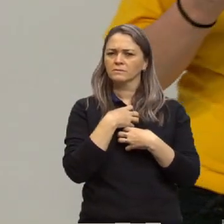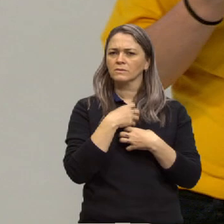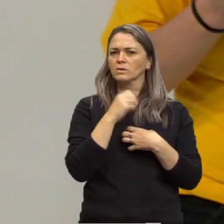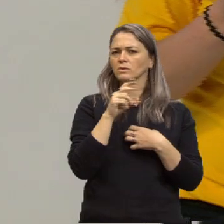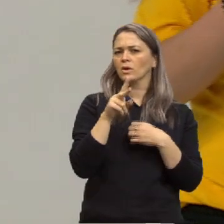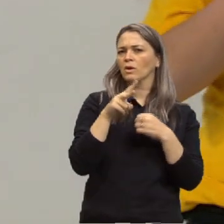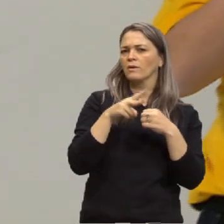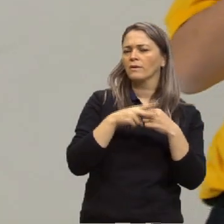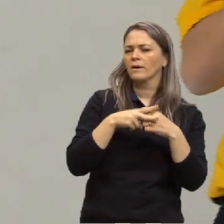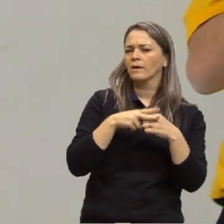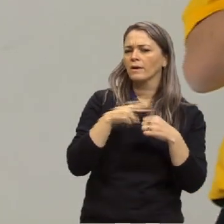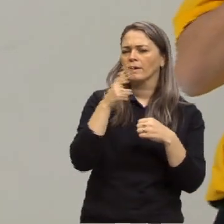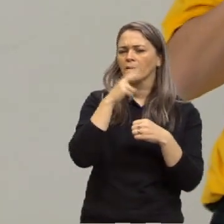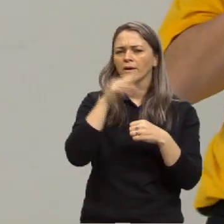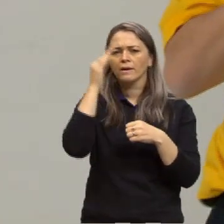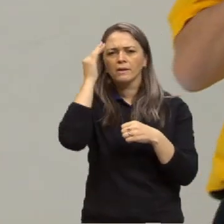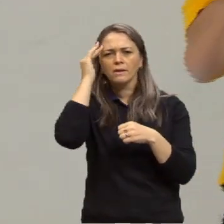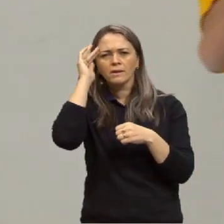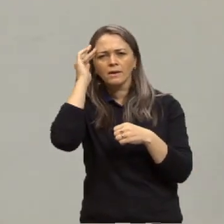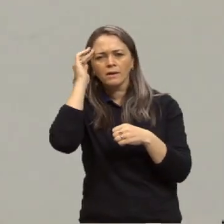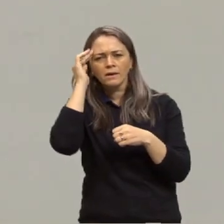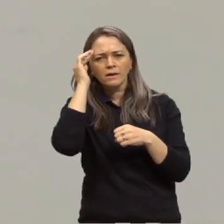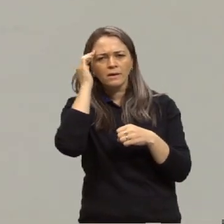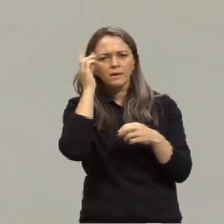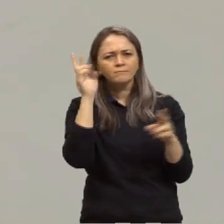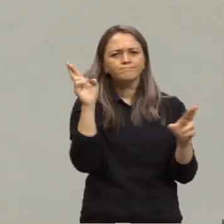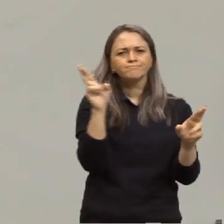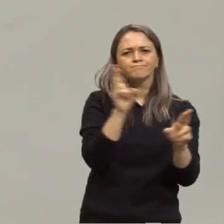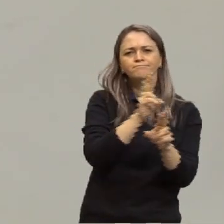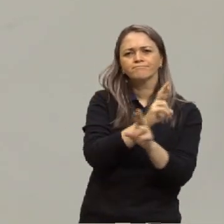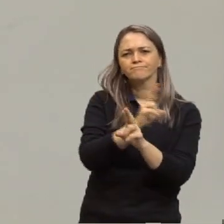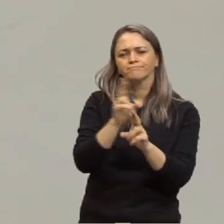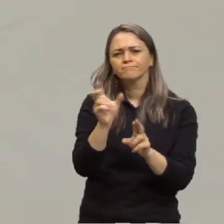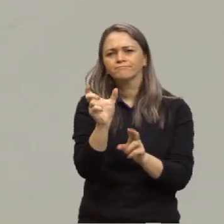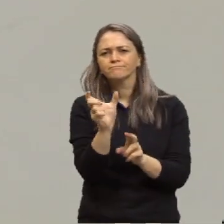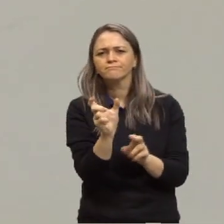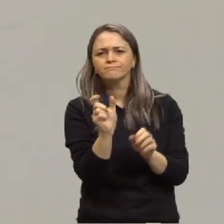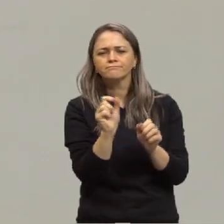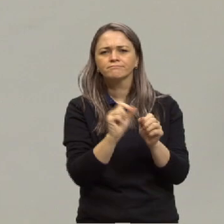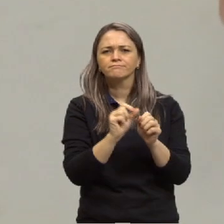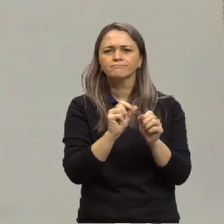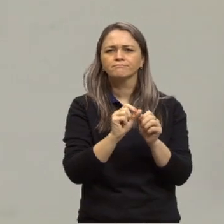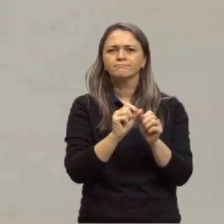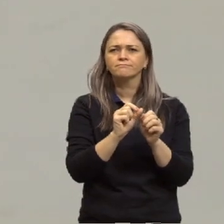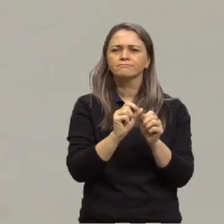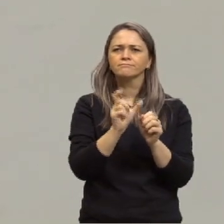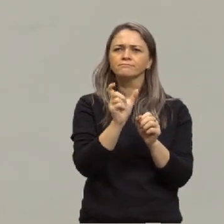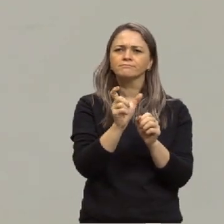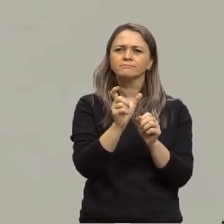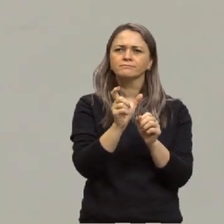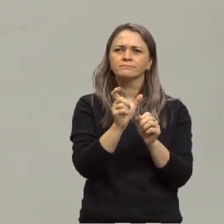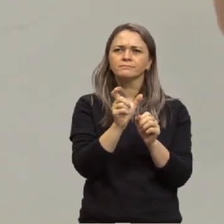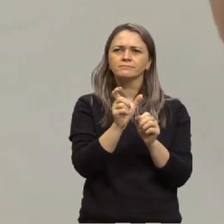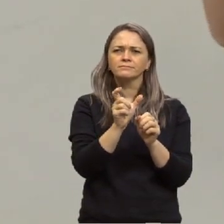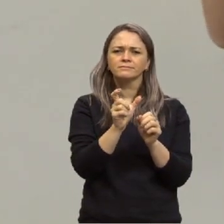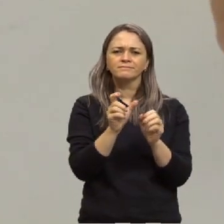e eu começo a entender qual é a relação que essa palavra vai fazer com as palavras que são vizinhas dela.